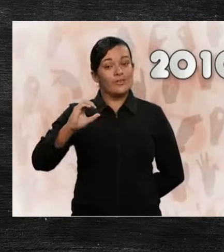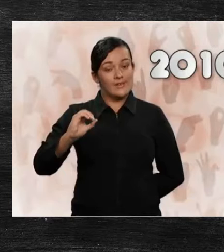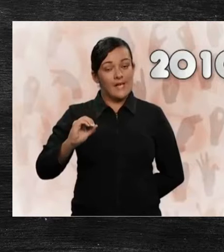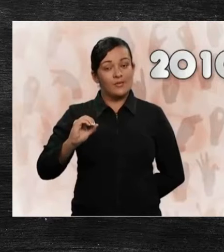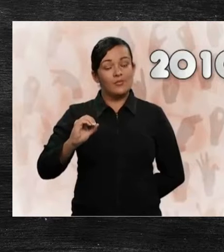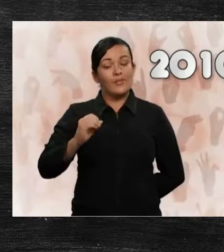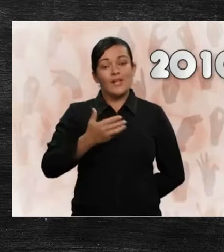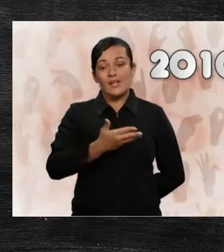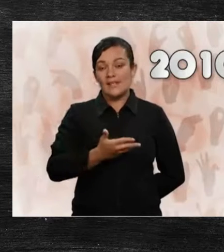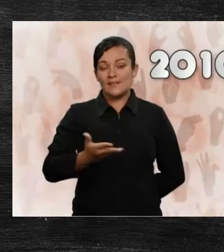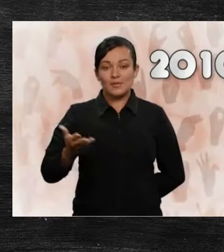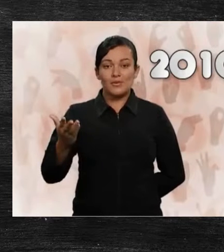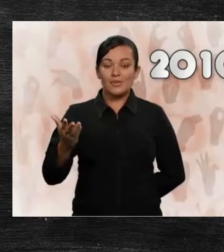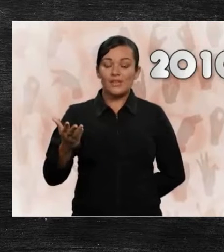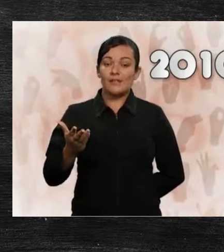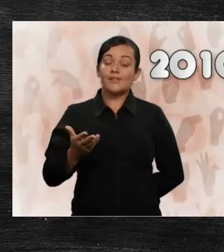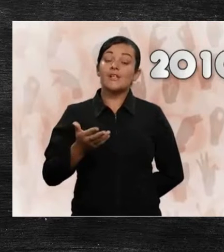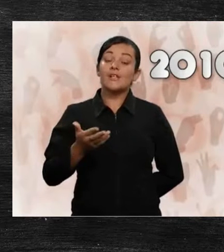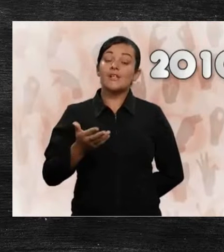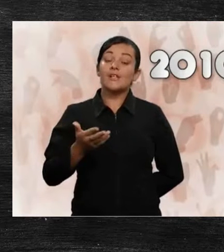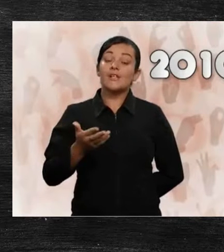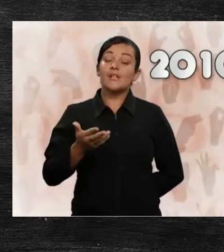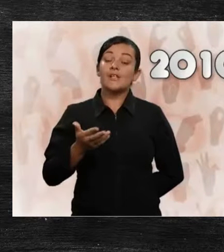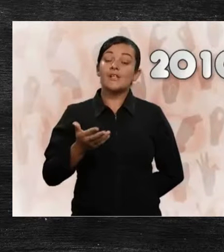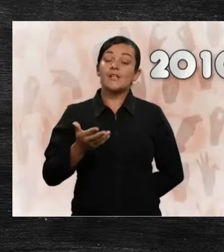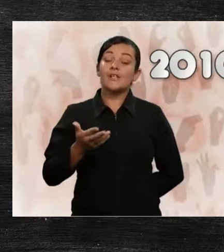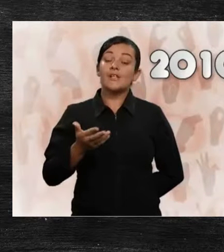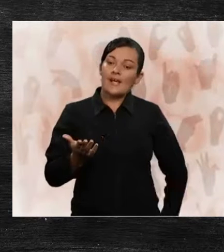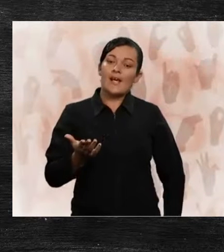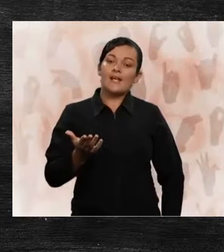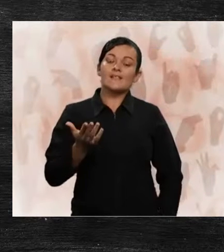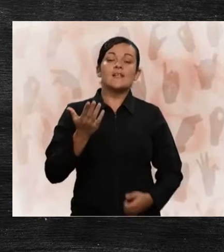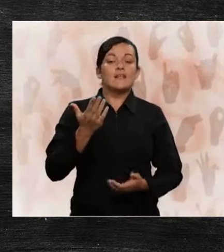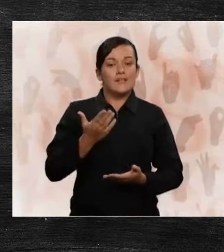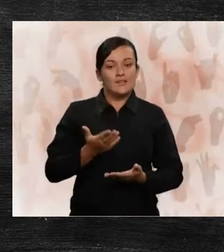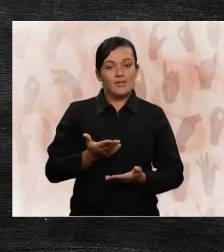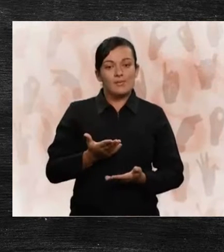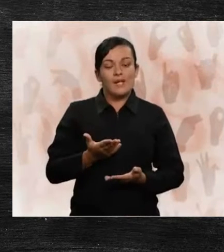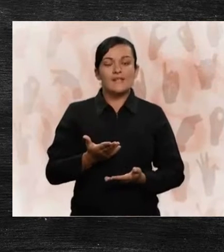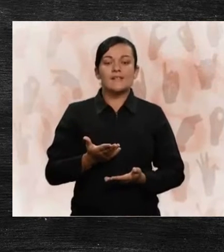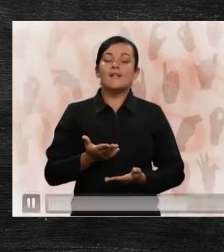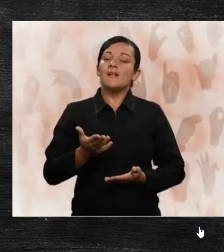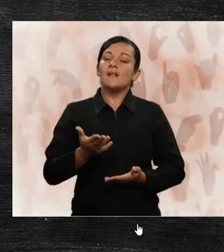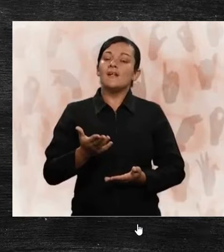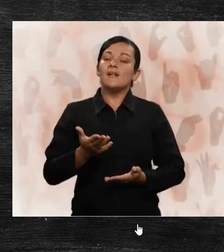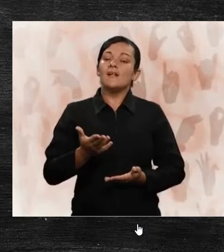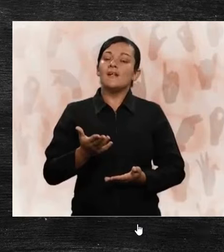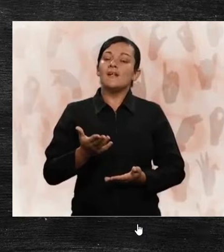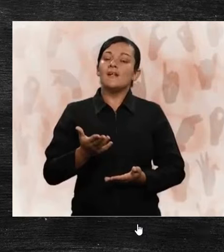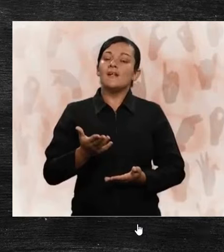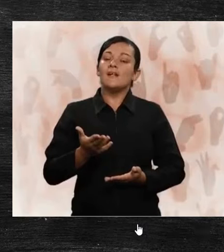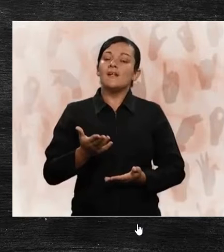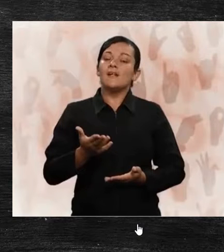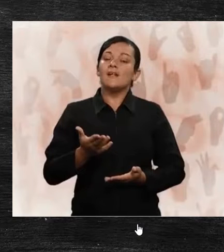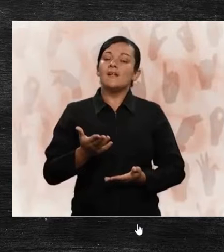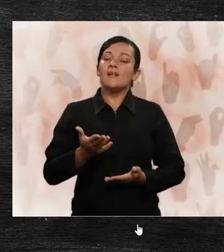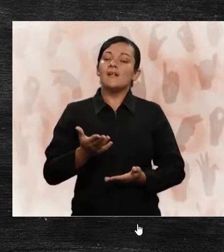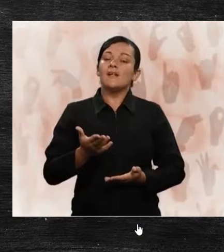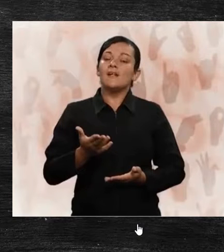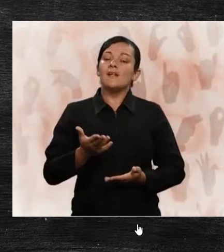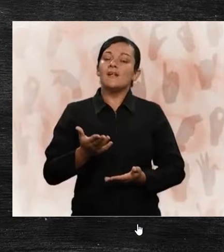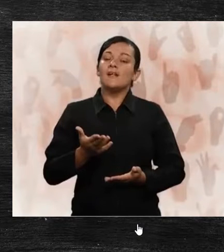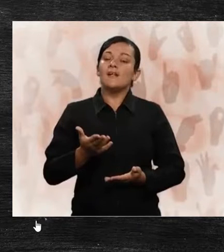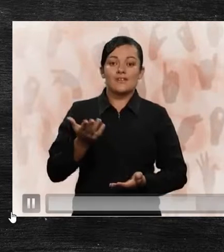um, zero. E assim por diante. Treine em sua casa, na sua empresa. Adivinhar datas de